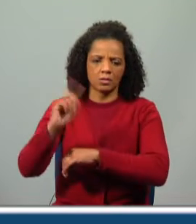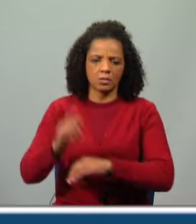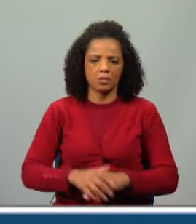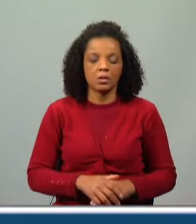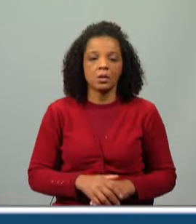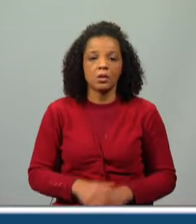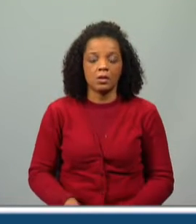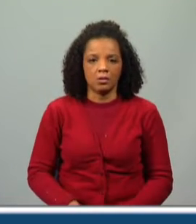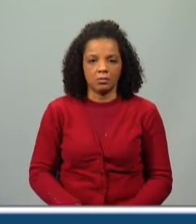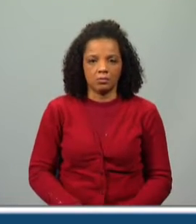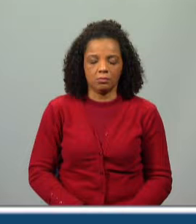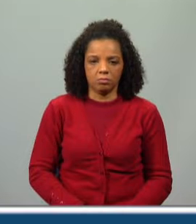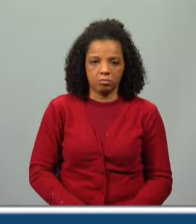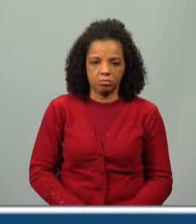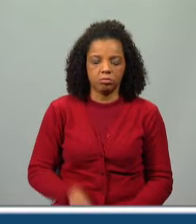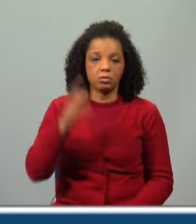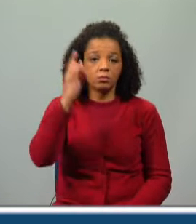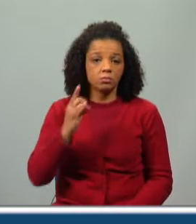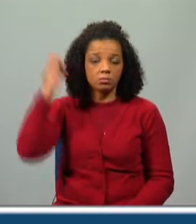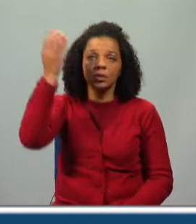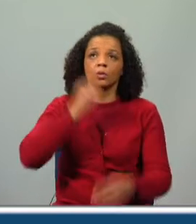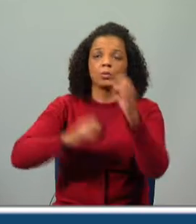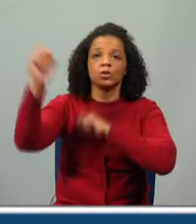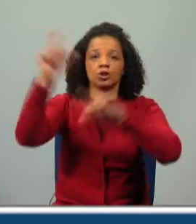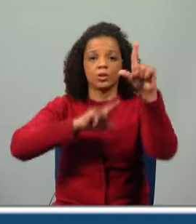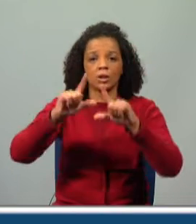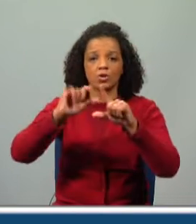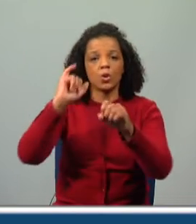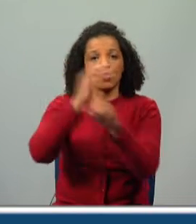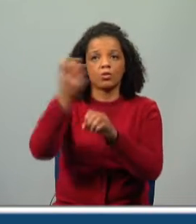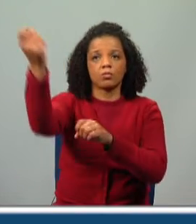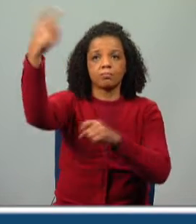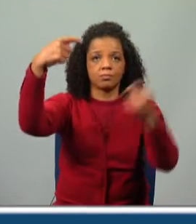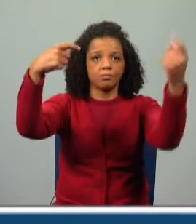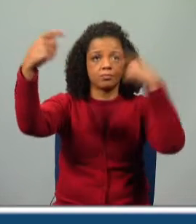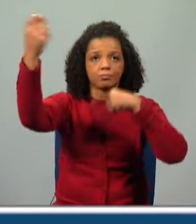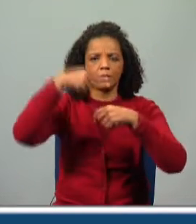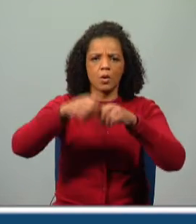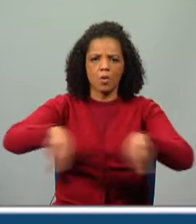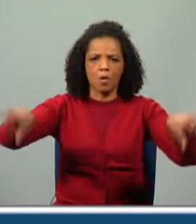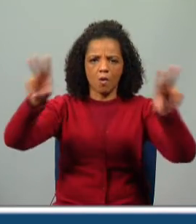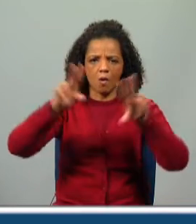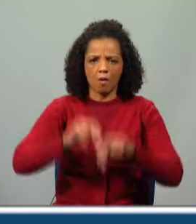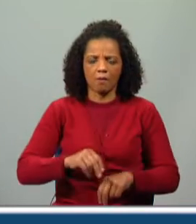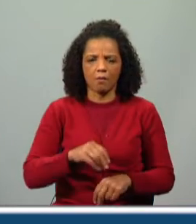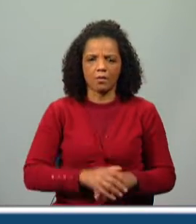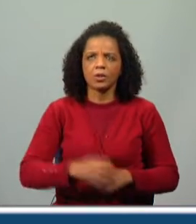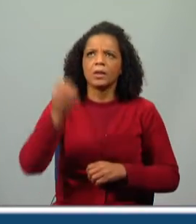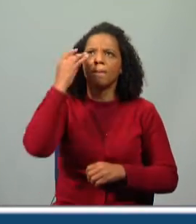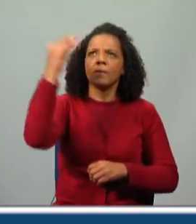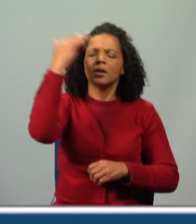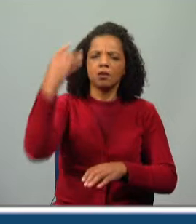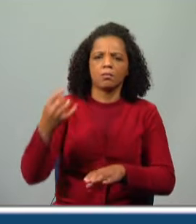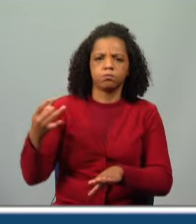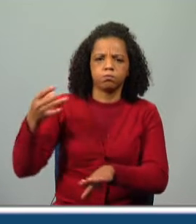À medida que Olímpia comia estrelas, outras estrelas nasciam, novinhas em folha, brilhando ainda